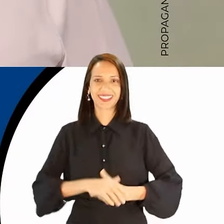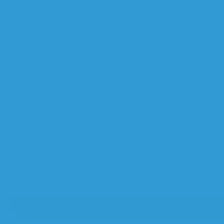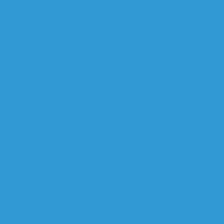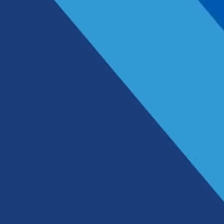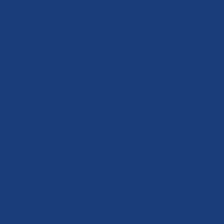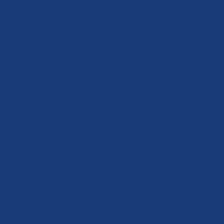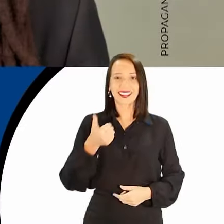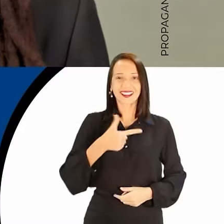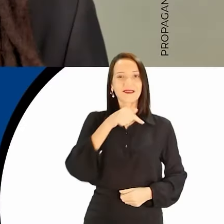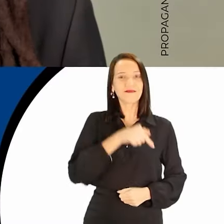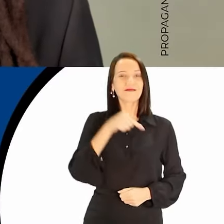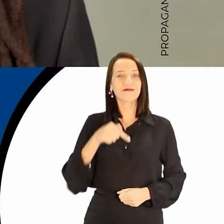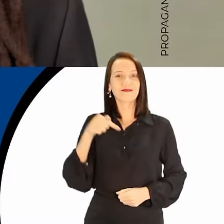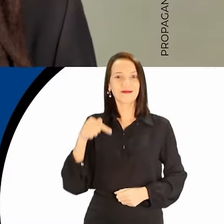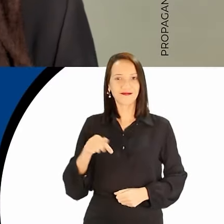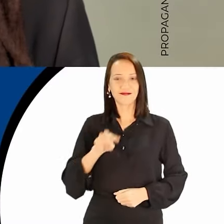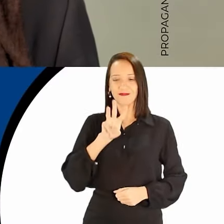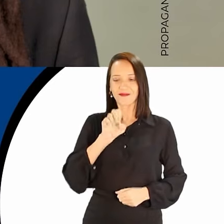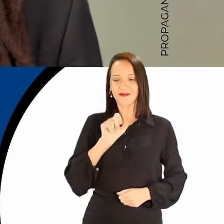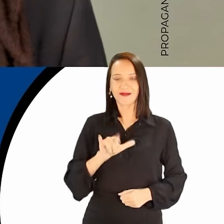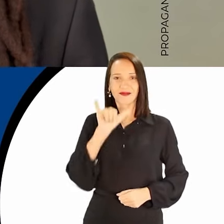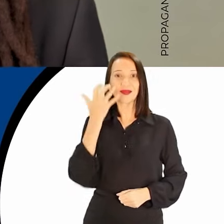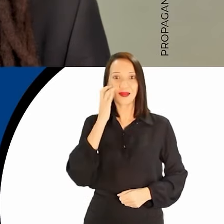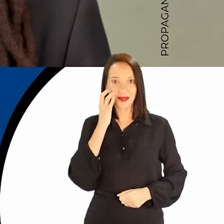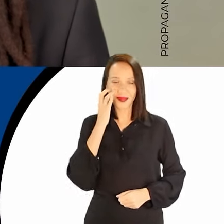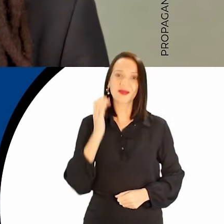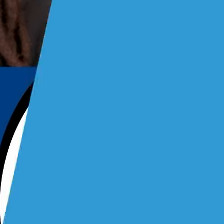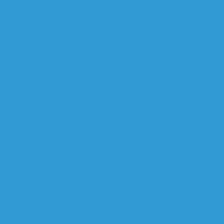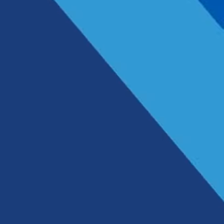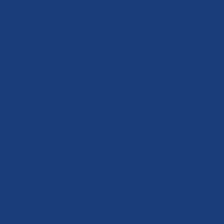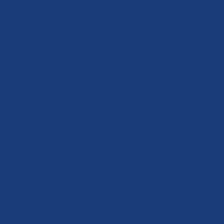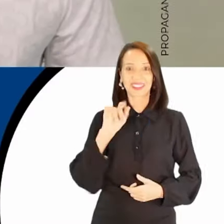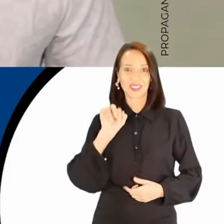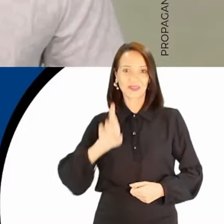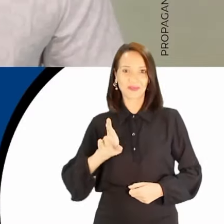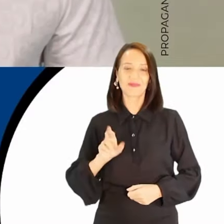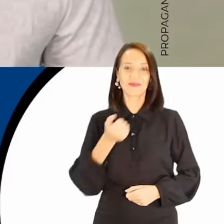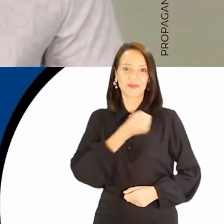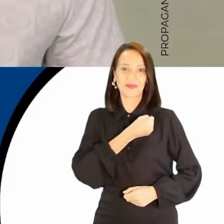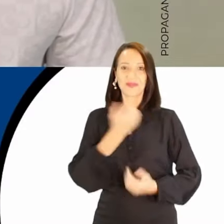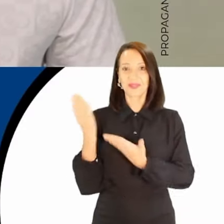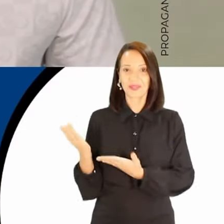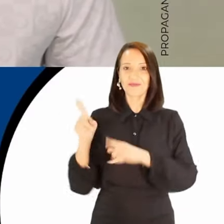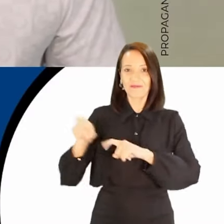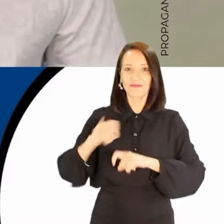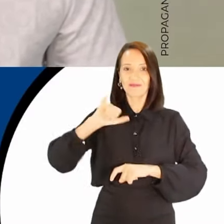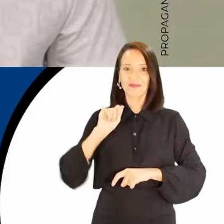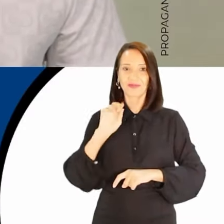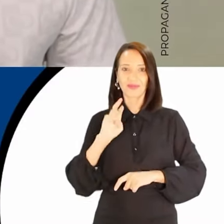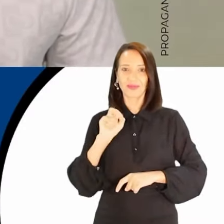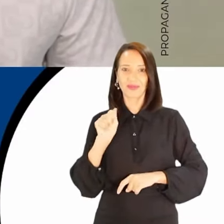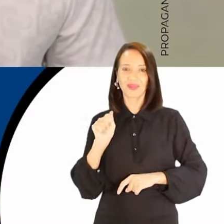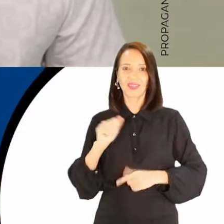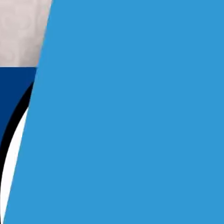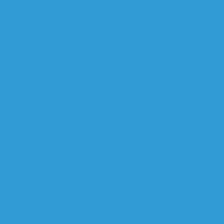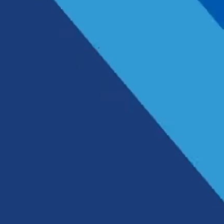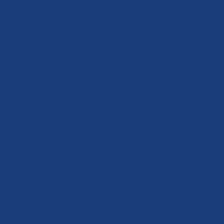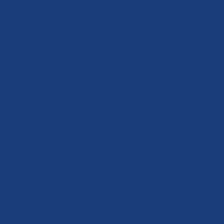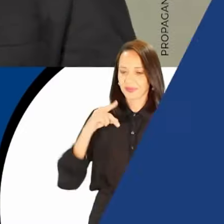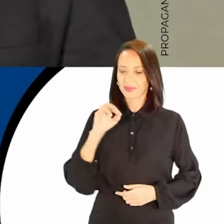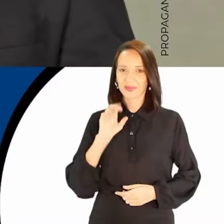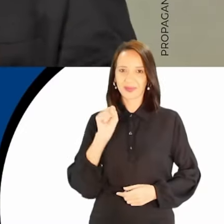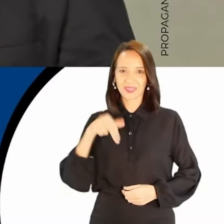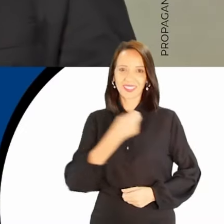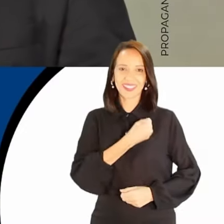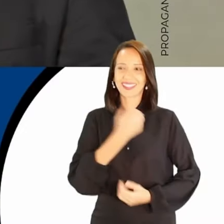Educação e Saúde. 12, 7, 7, 7. Wesley Silvestre Rosa. Igor Graxa, 12, 120. Em prol do Cite Jaraguá.